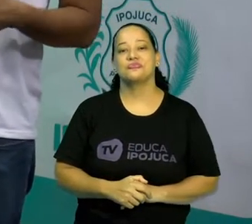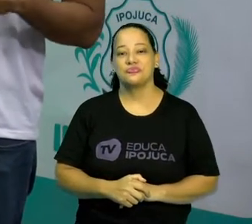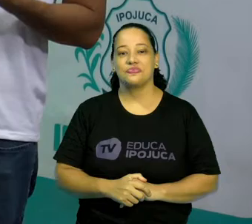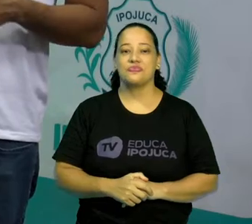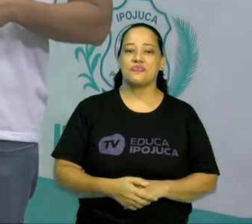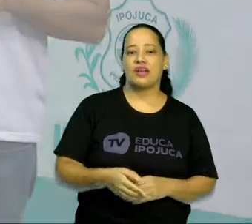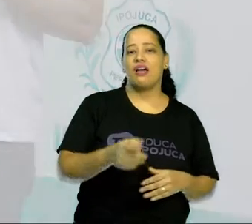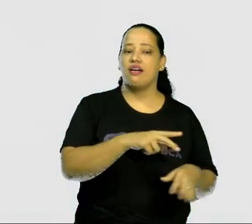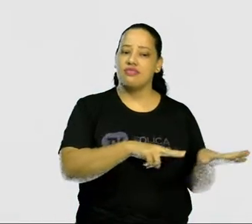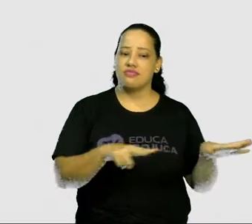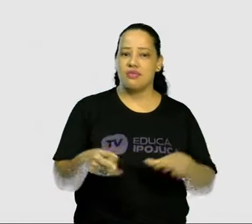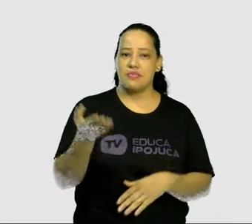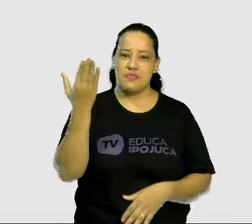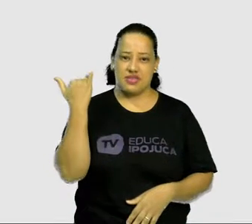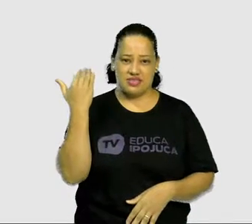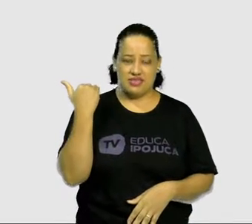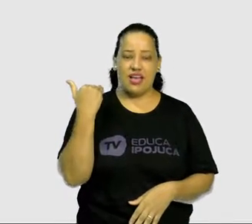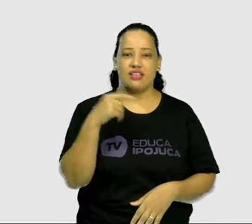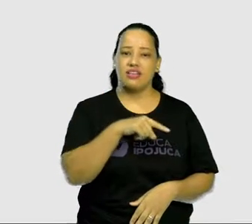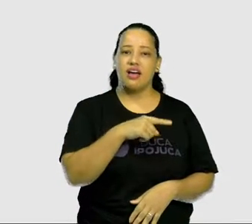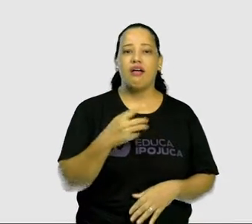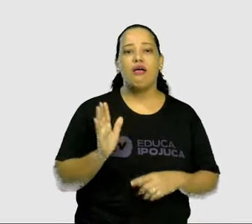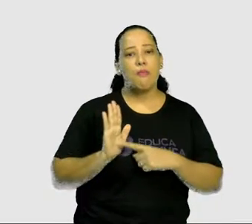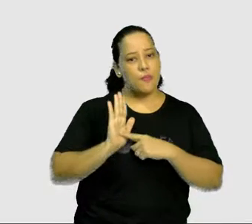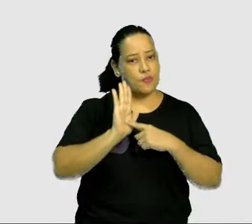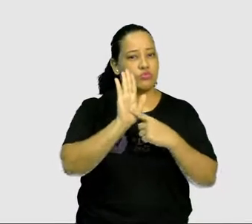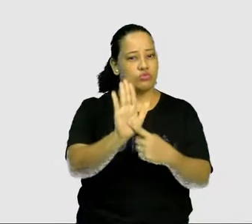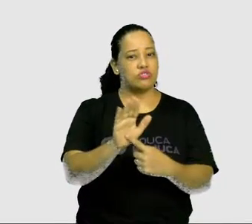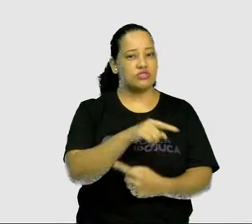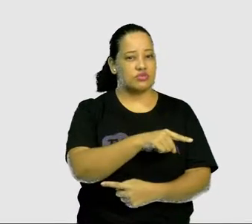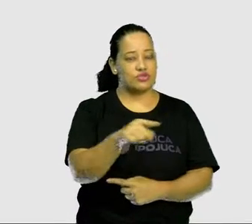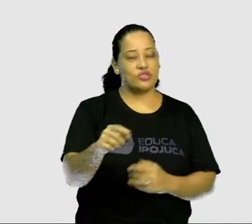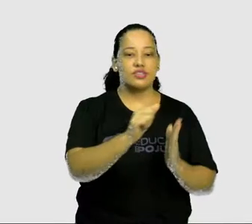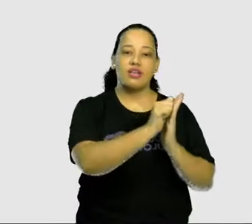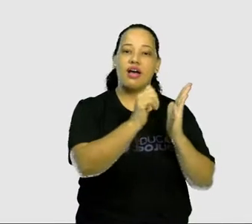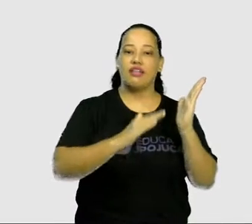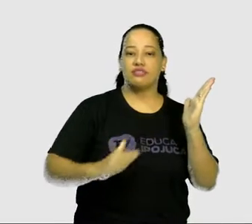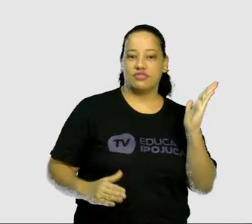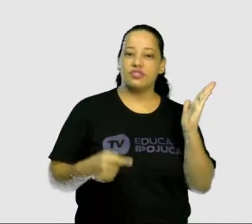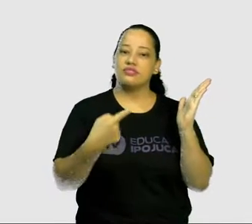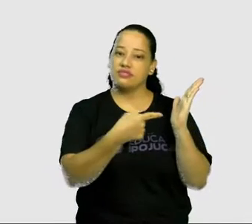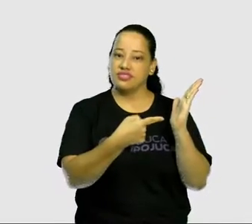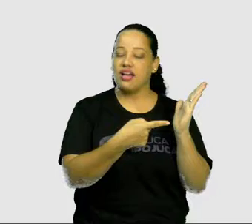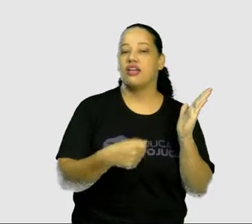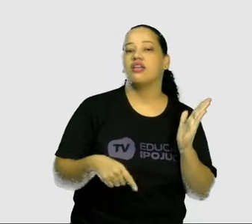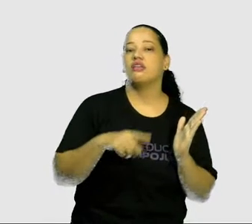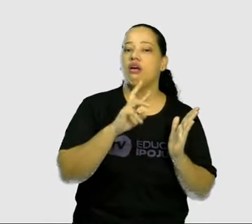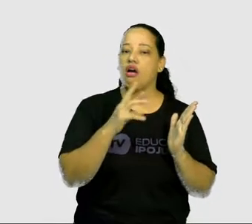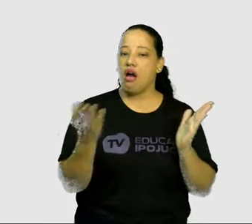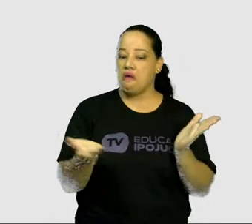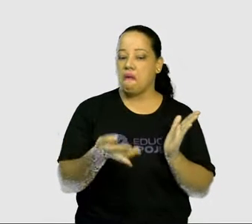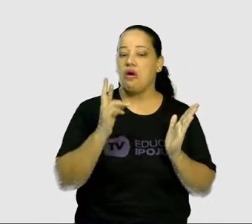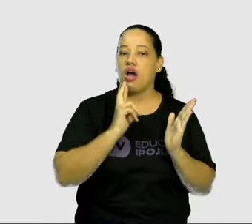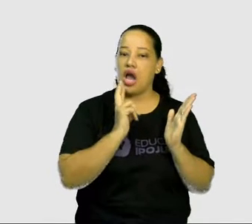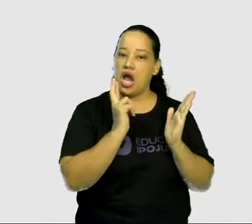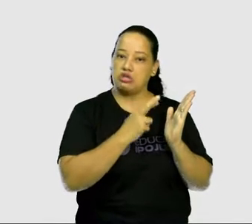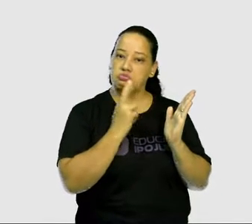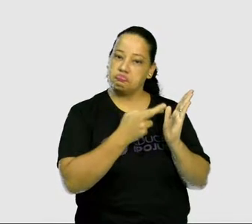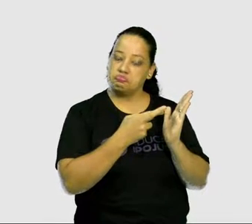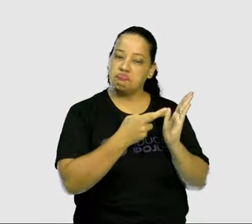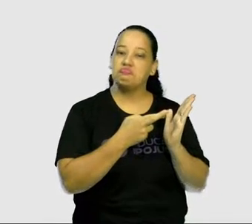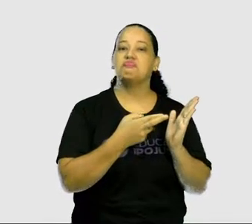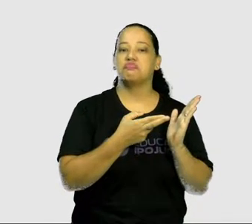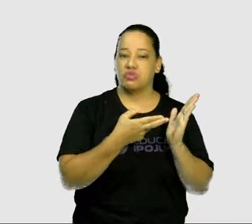Na semana passada eu também trouxe para vocês uma atividade, um exercício, para que a gente pudesse responder